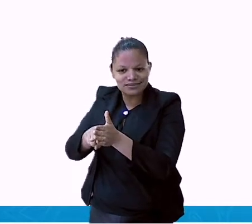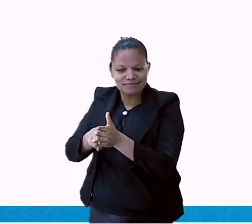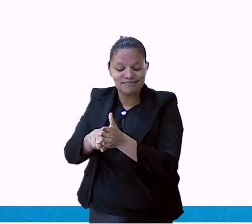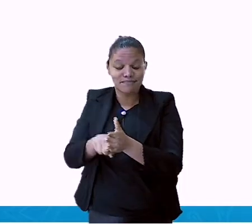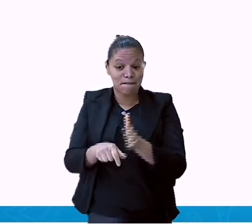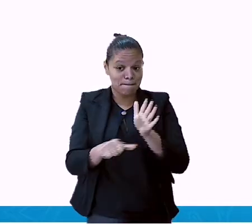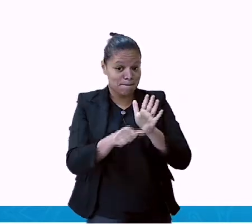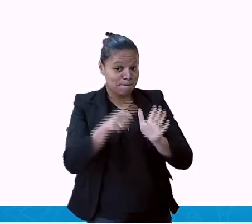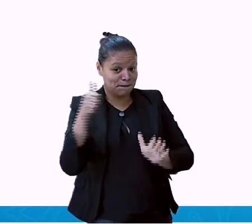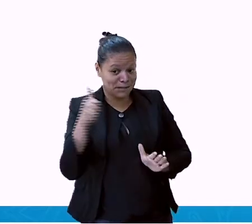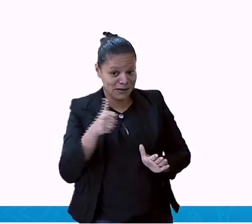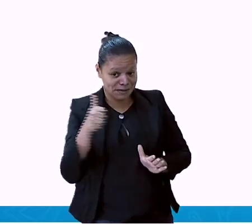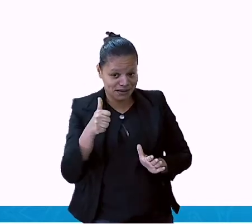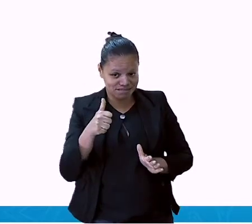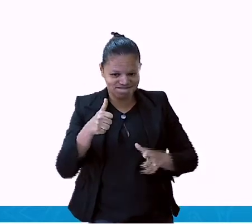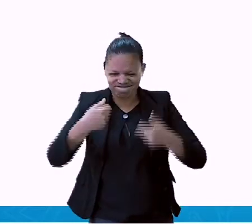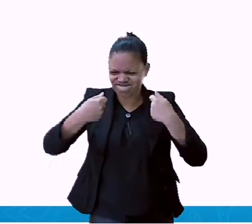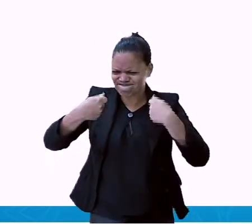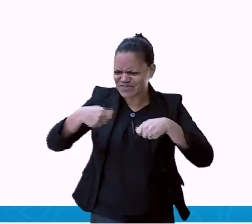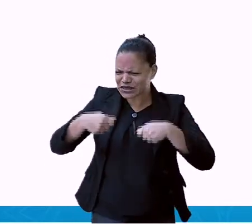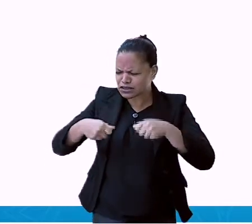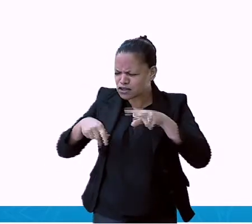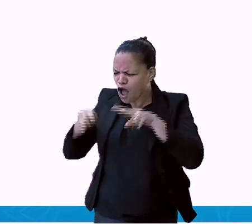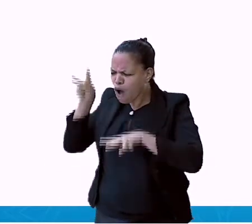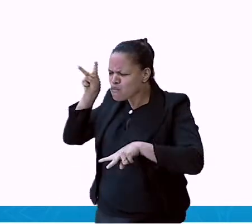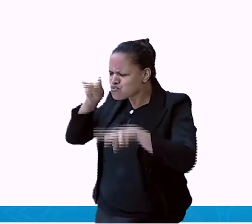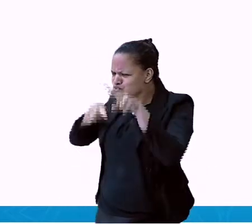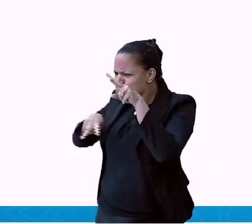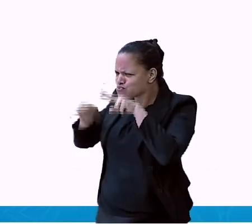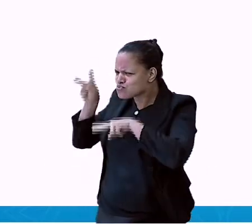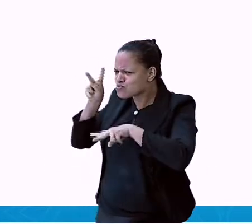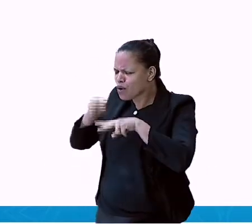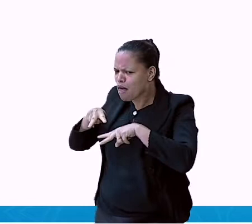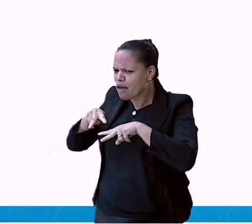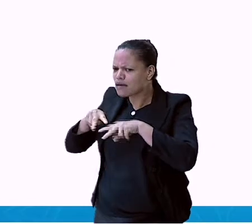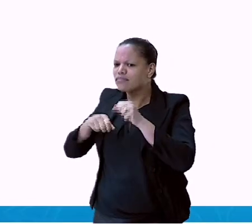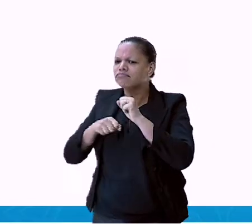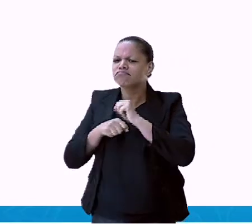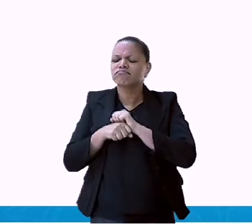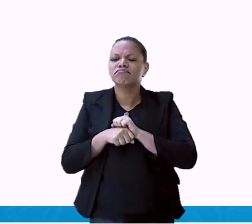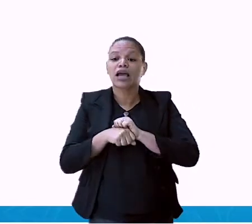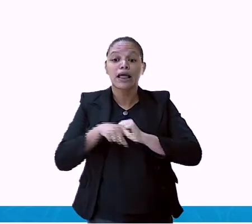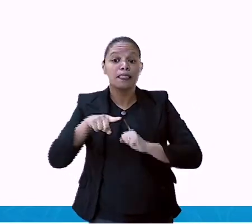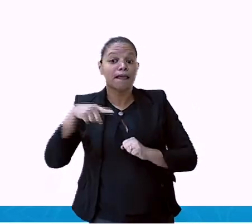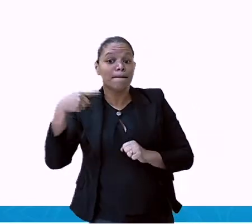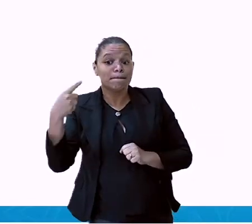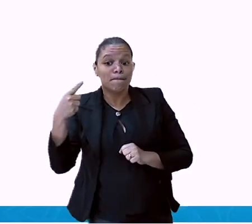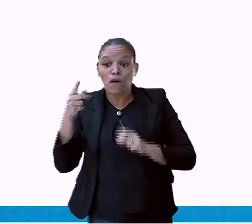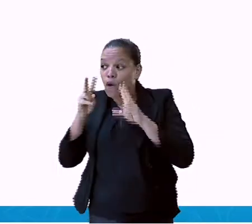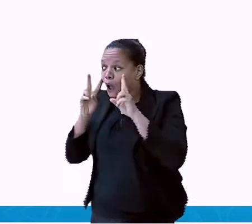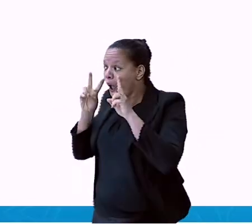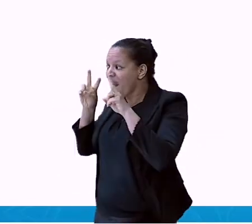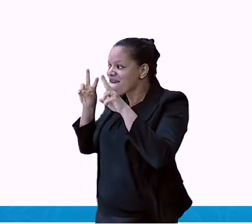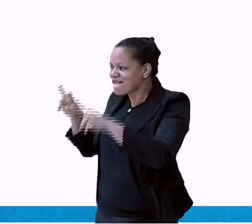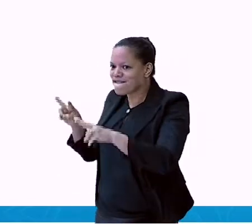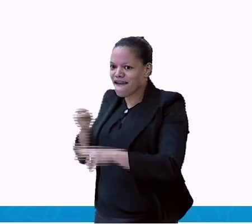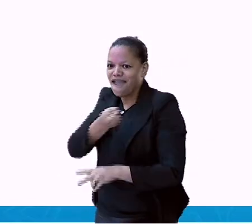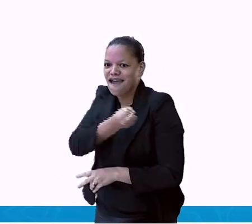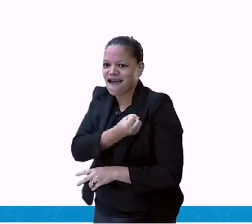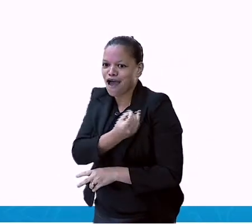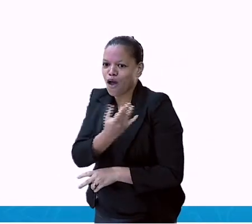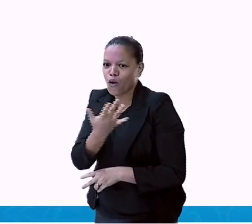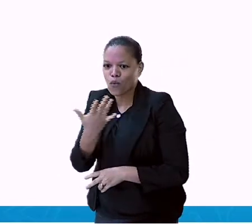sabores e a frente mostra o que? A quantidade. Exemplo, o sabor uva foi vendido nesse